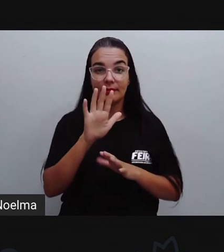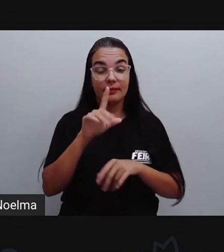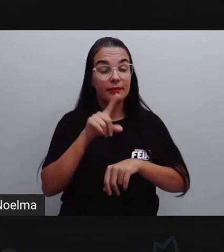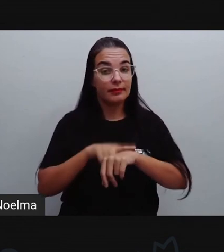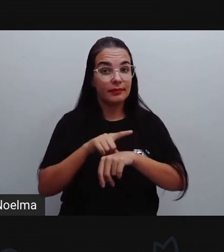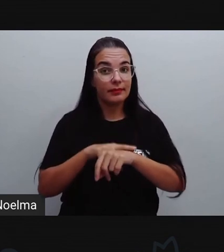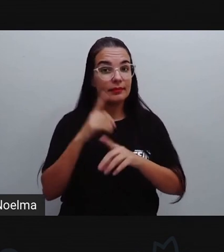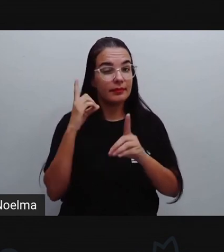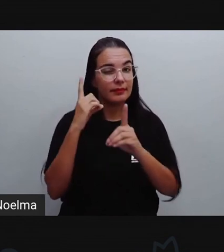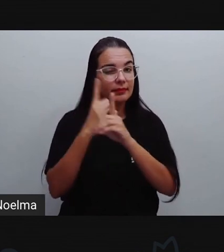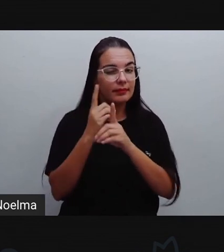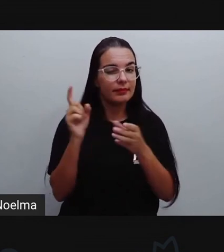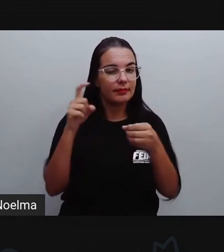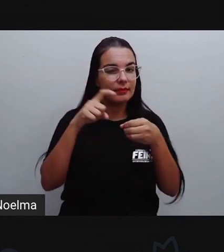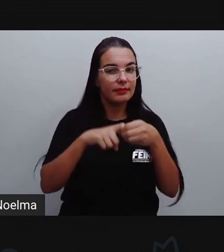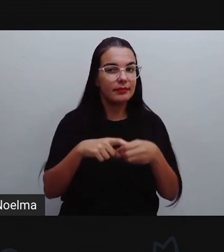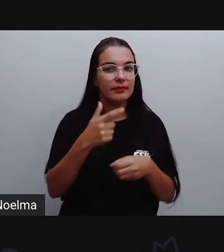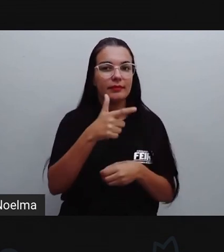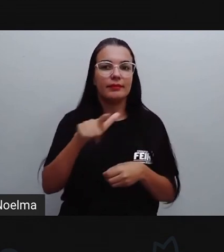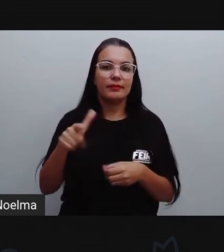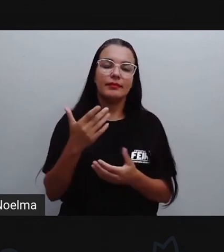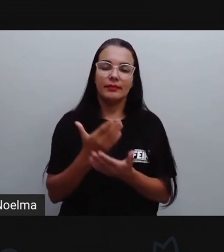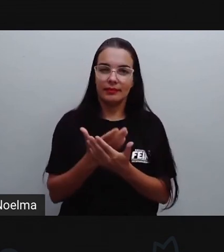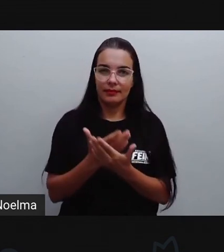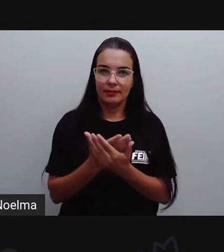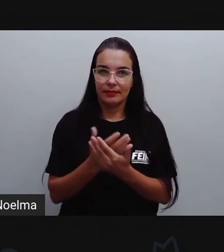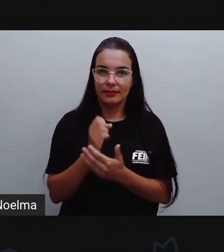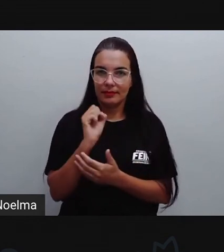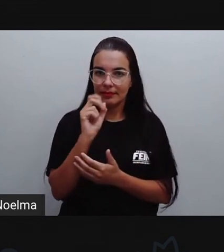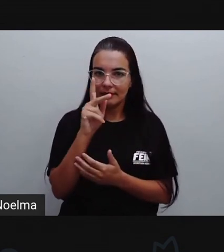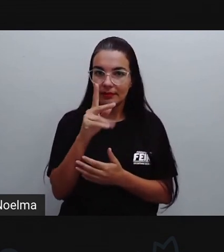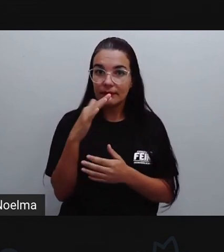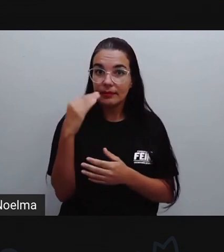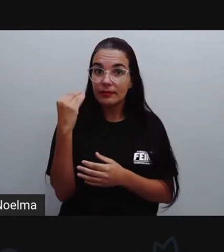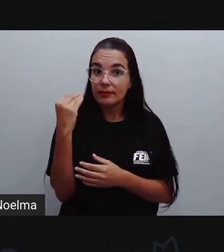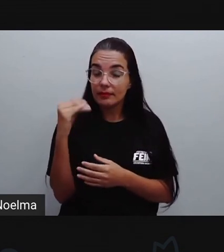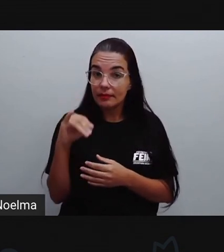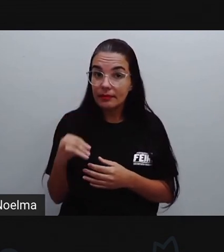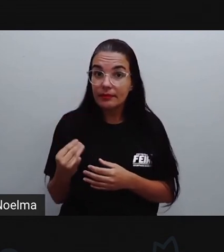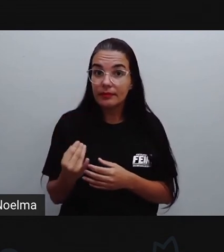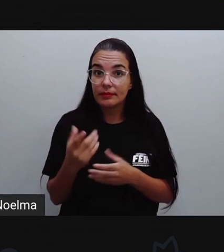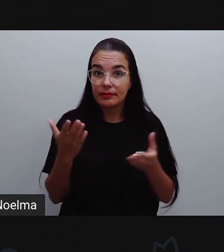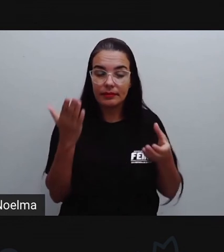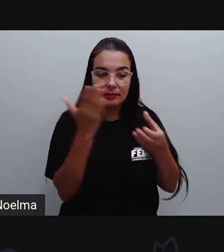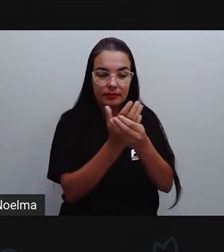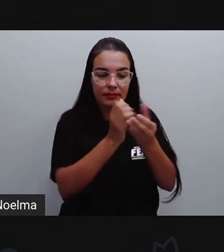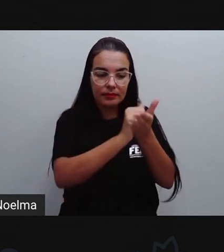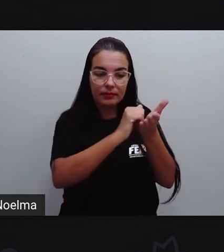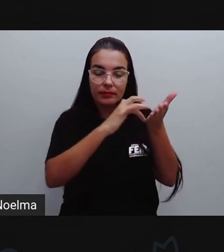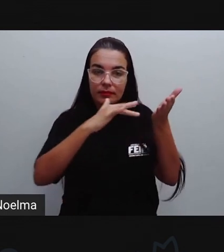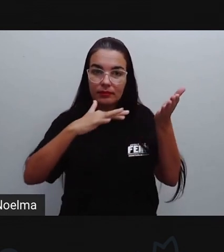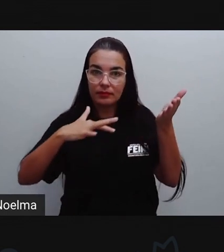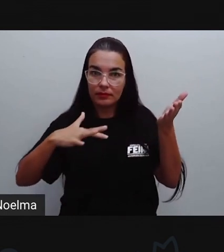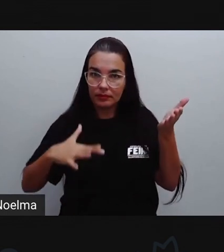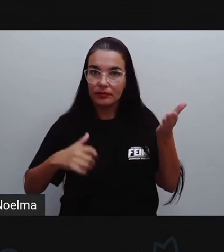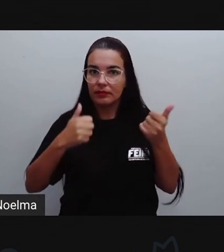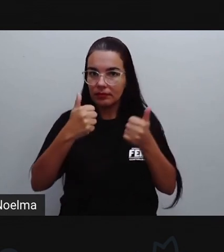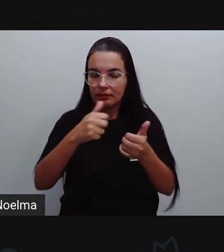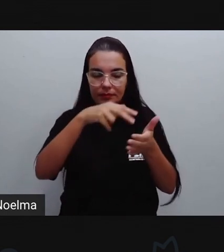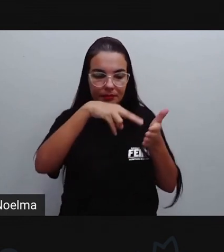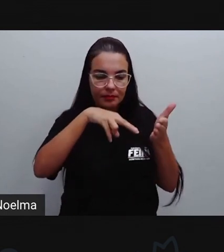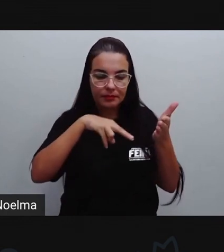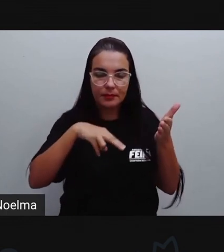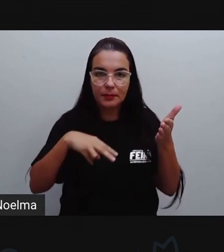pouquinho, a gente volta com mais uma aula. Já aproveite para pegar o seu percurso pedagógico, dá uma lidinha